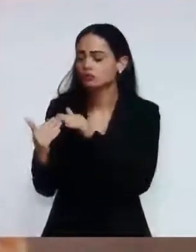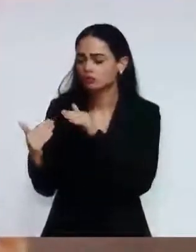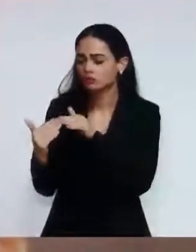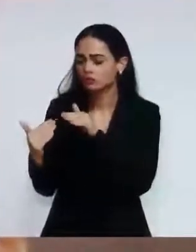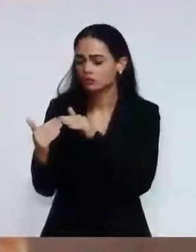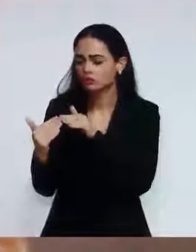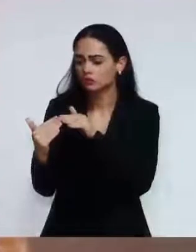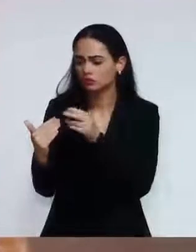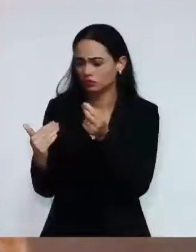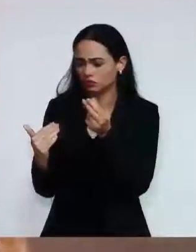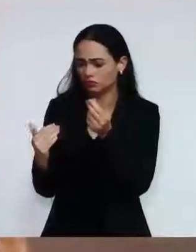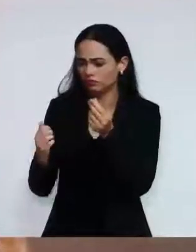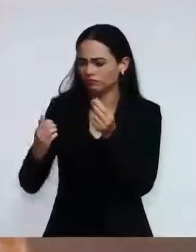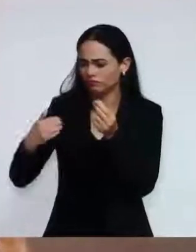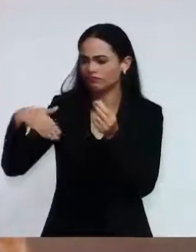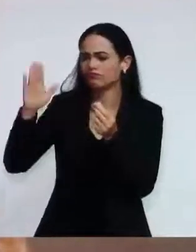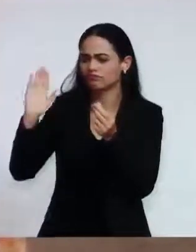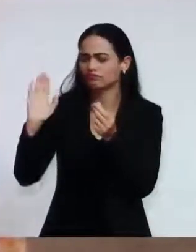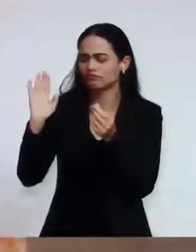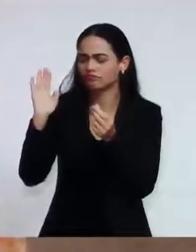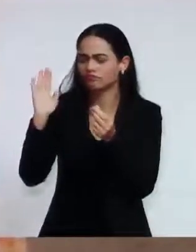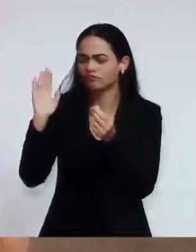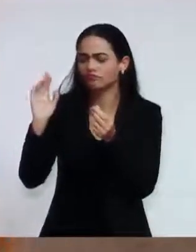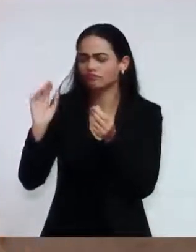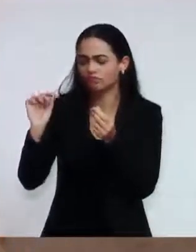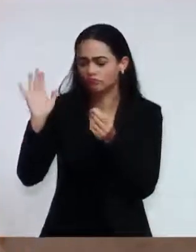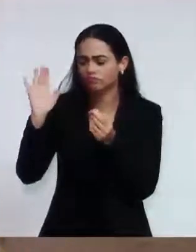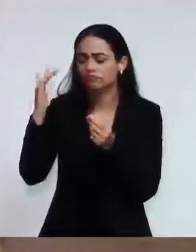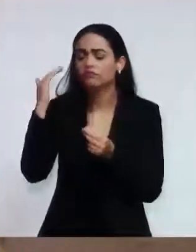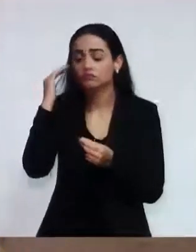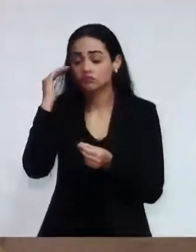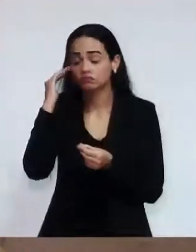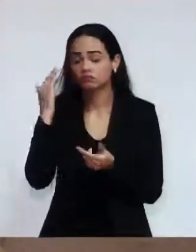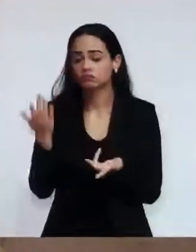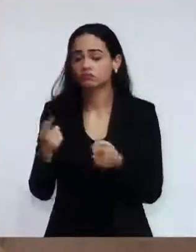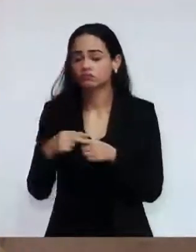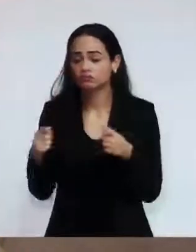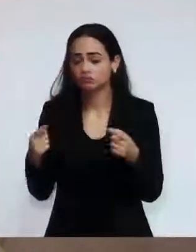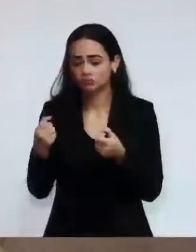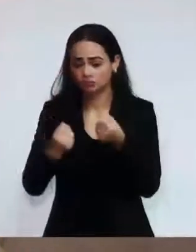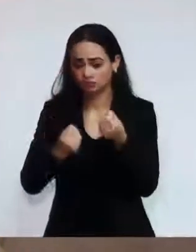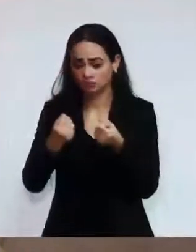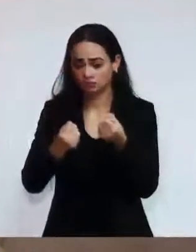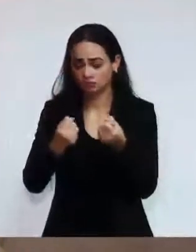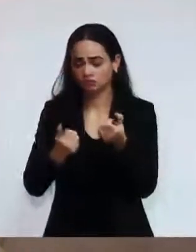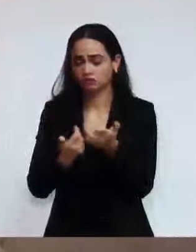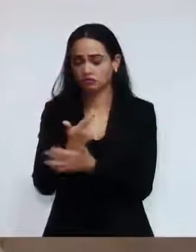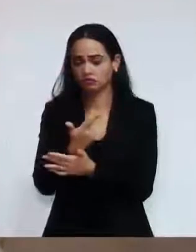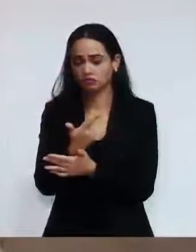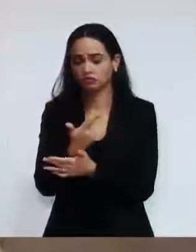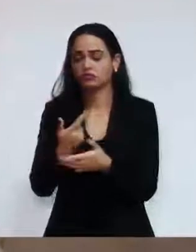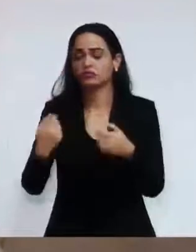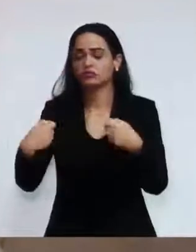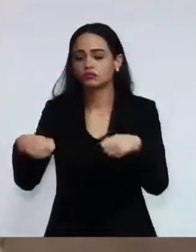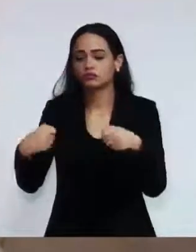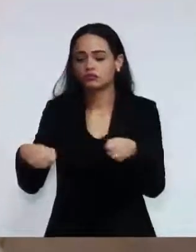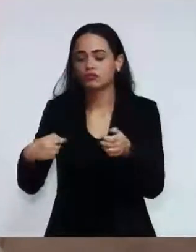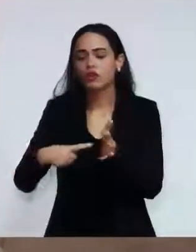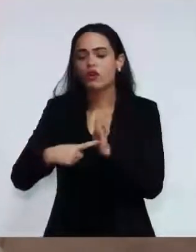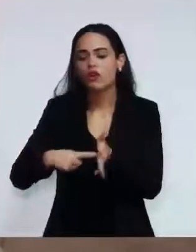plenamente com senhor. Só que para comprar viaturas, nós precisamos ter uma mecânica de qualidade.